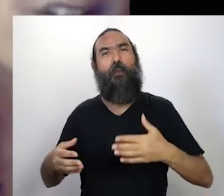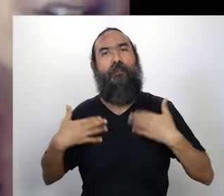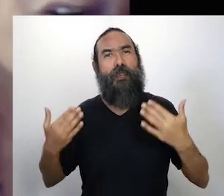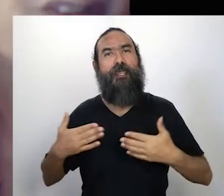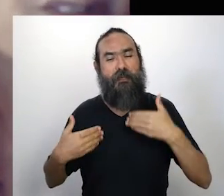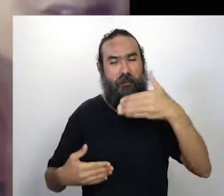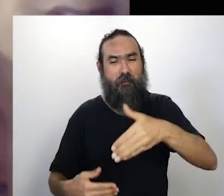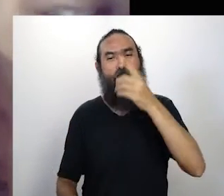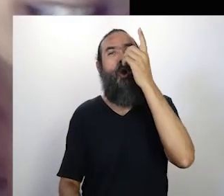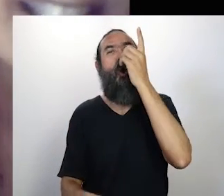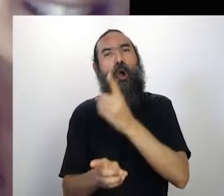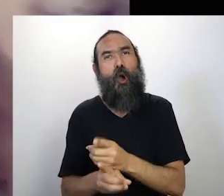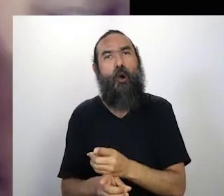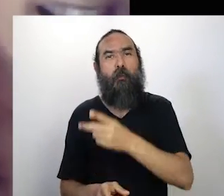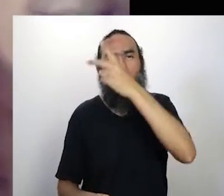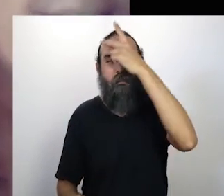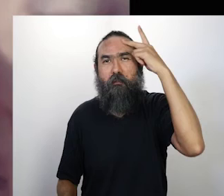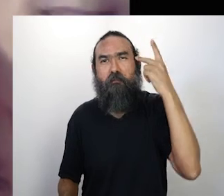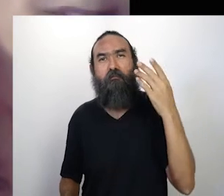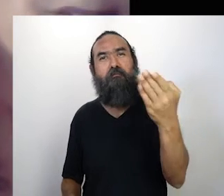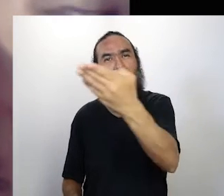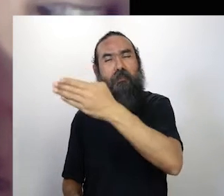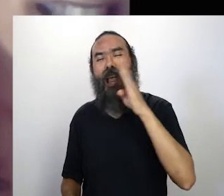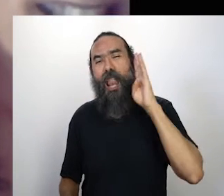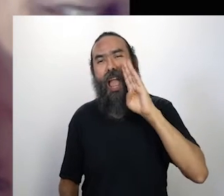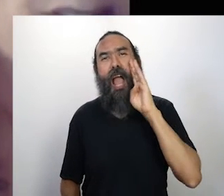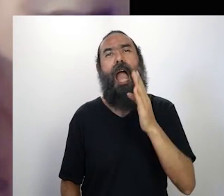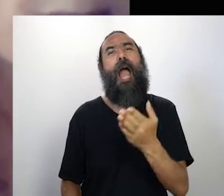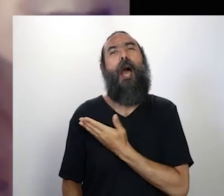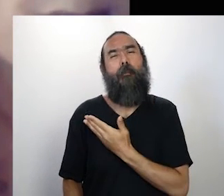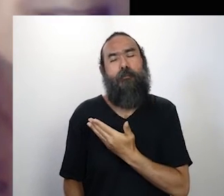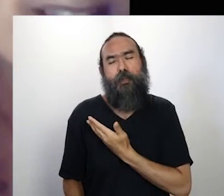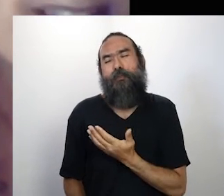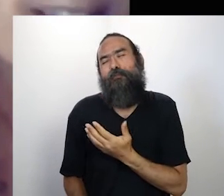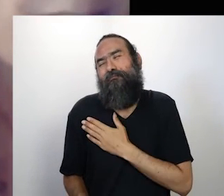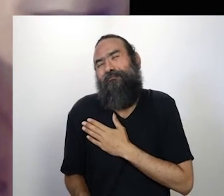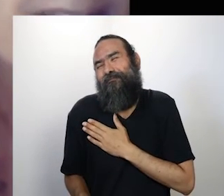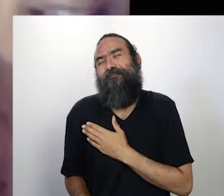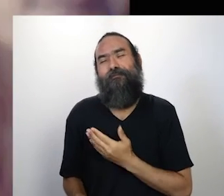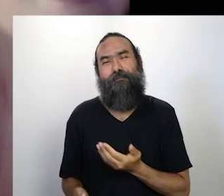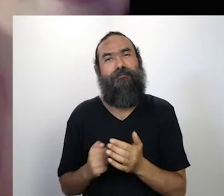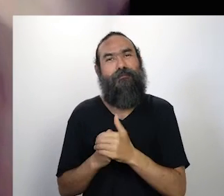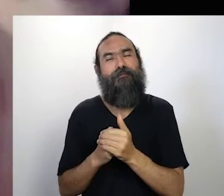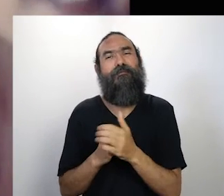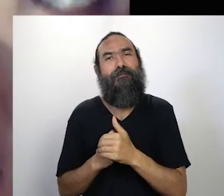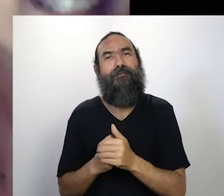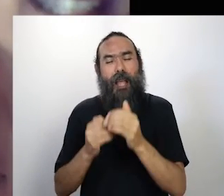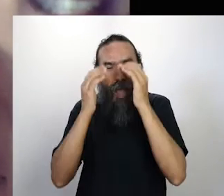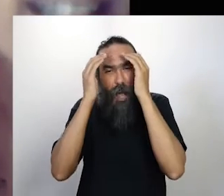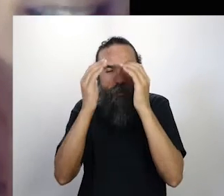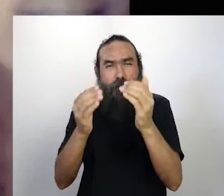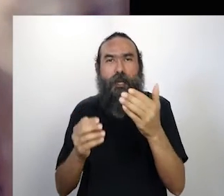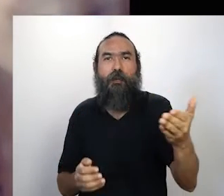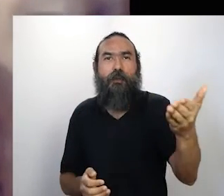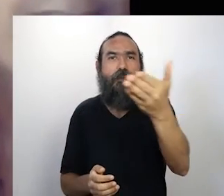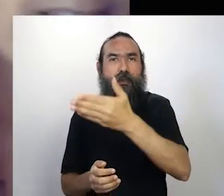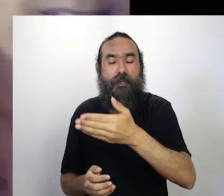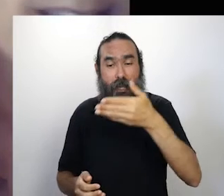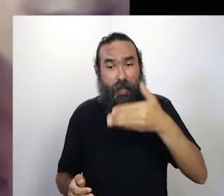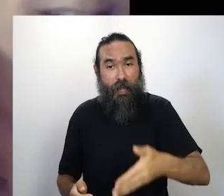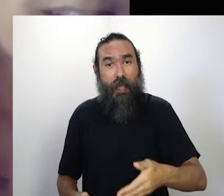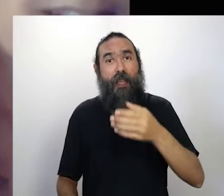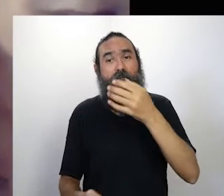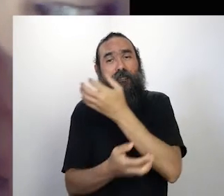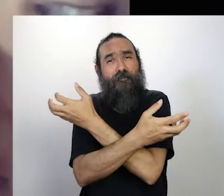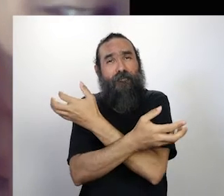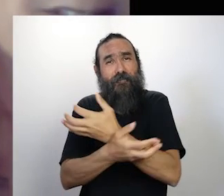desse encontro com gente tão legal, amigos, queridos, pessoas que eu tenho o maior respeito. E nesse festival que